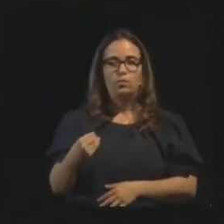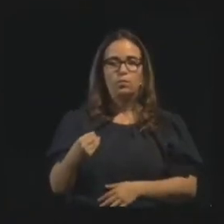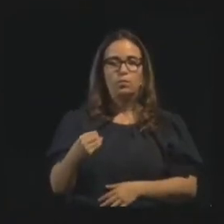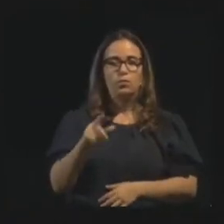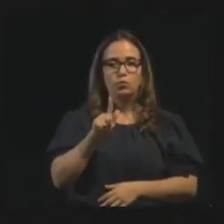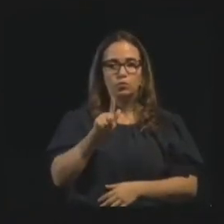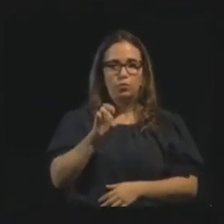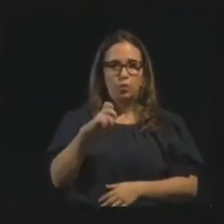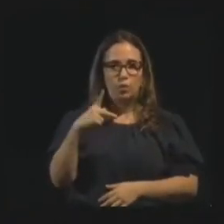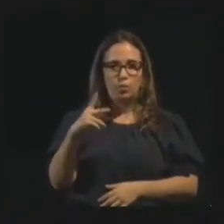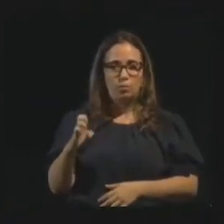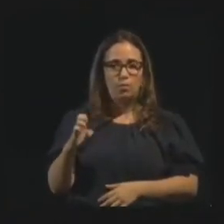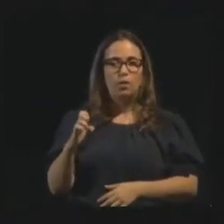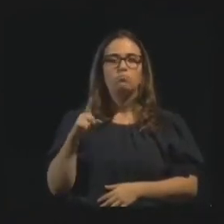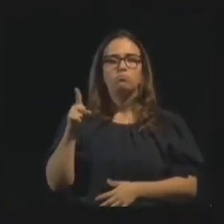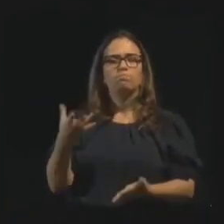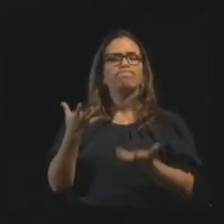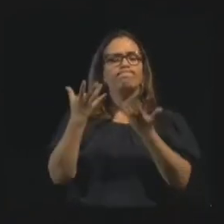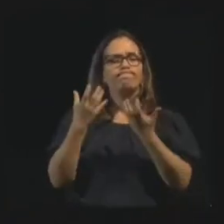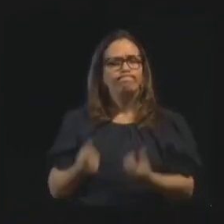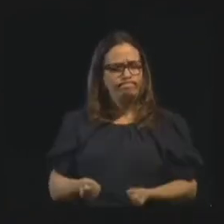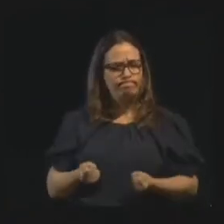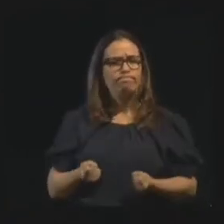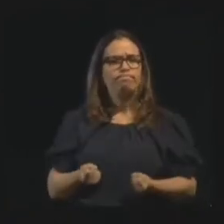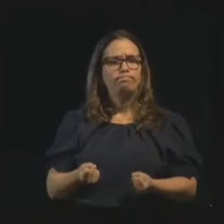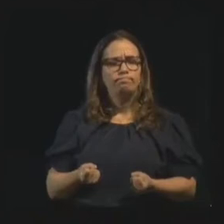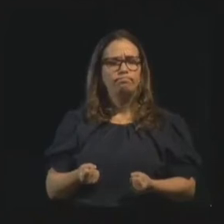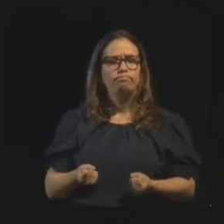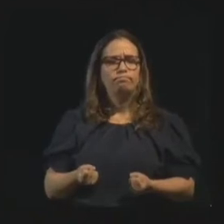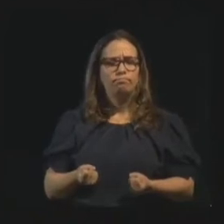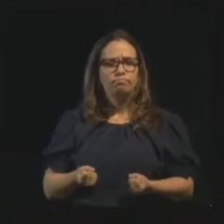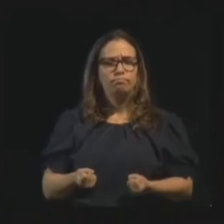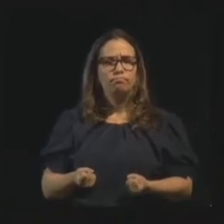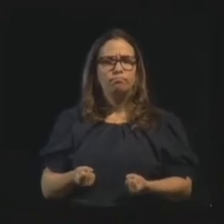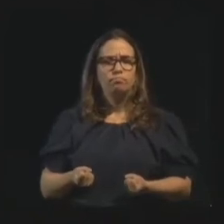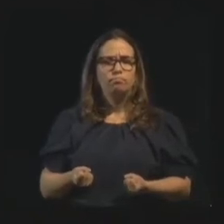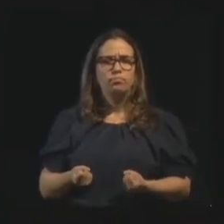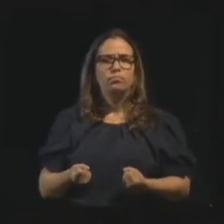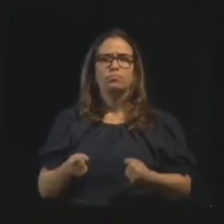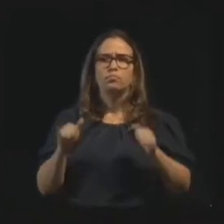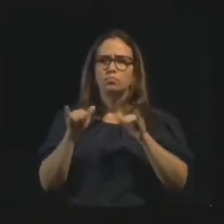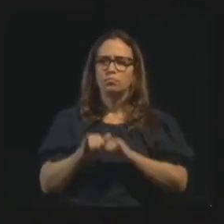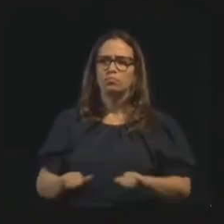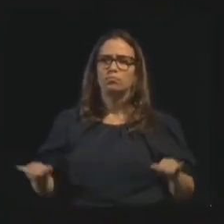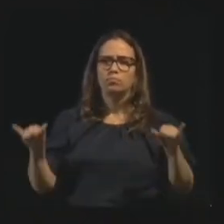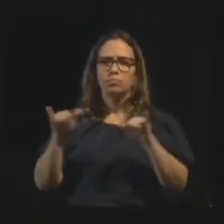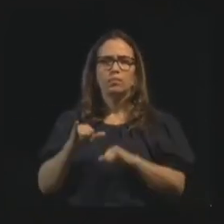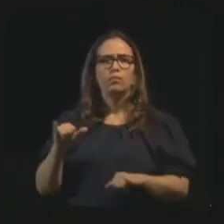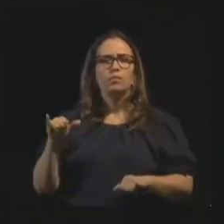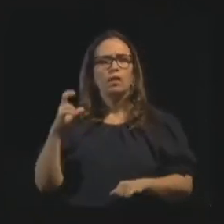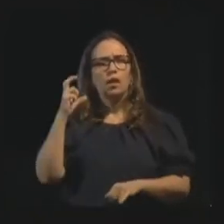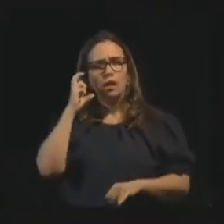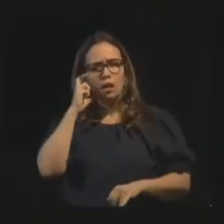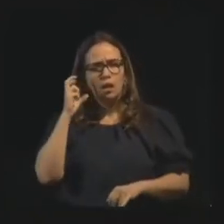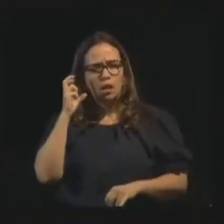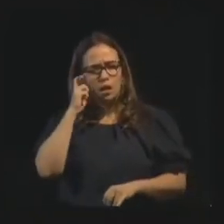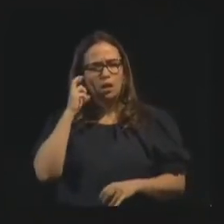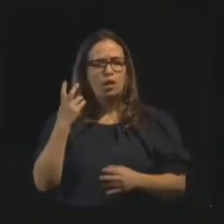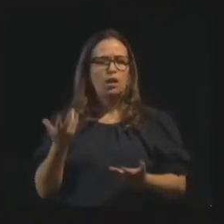o doutor Cajazeiras nunca se negou a ir em todos os veículos de comunicação, nas rádios,